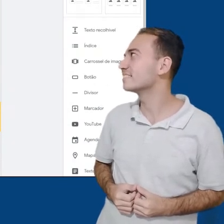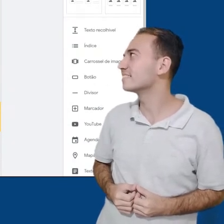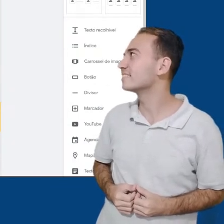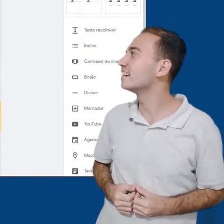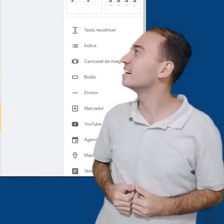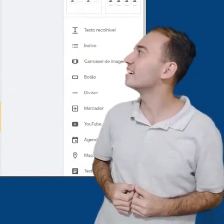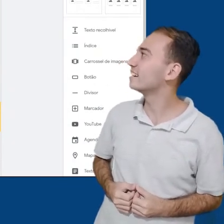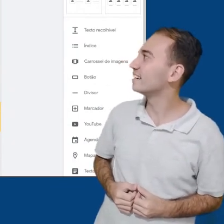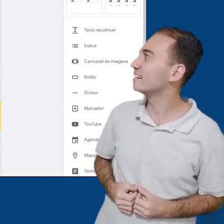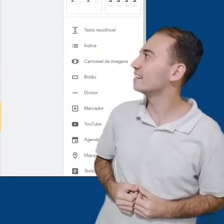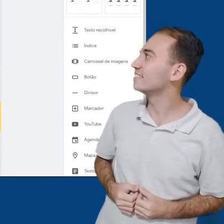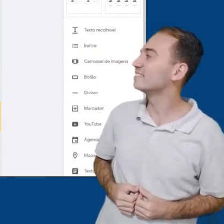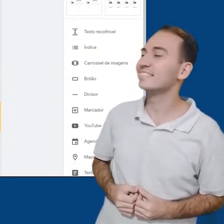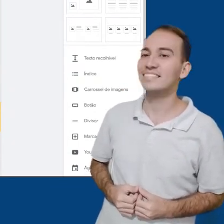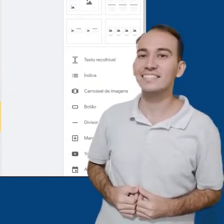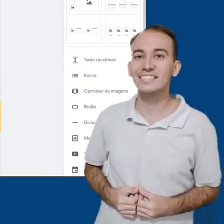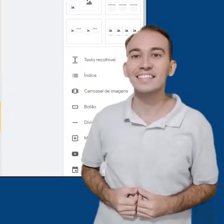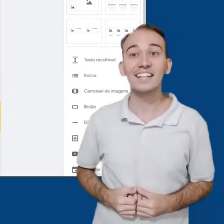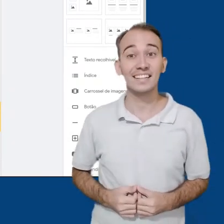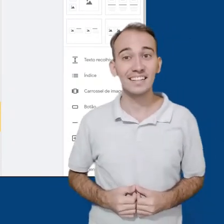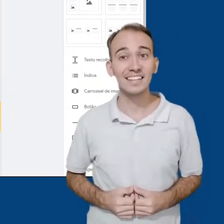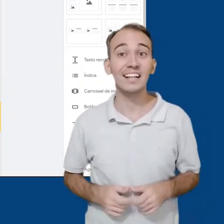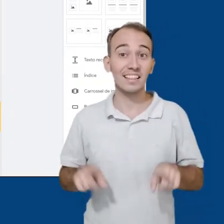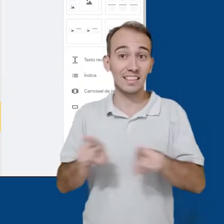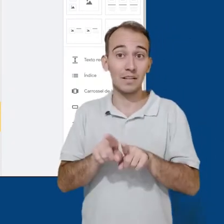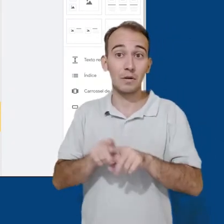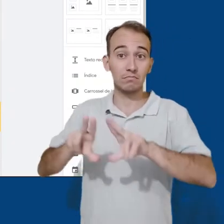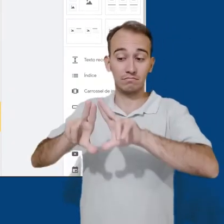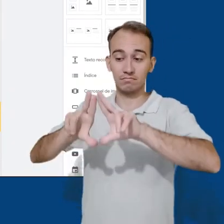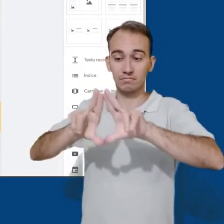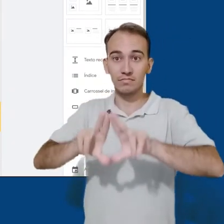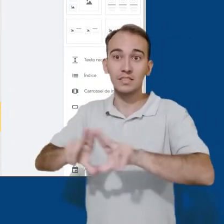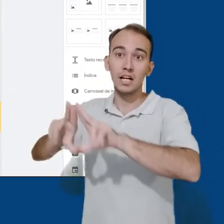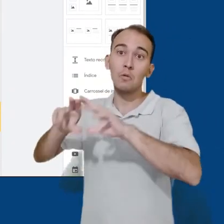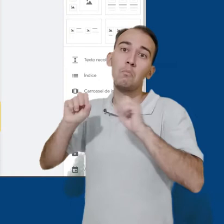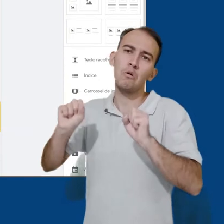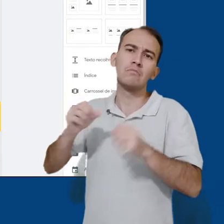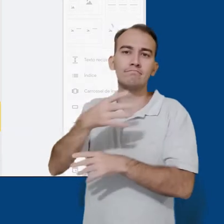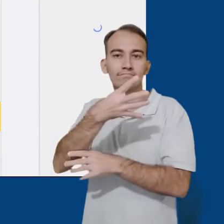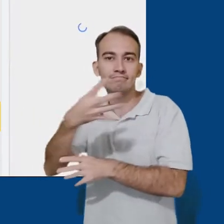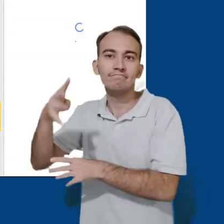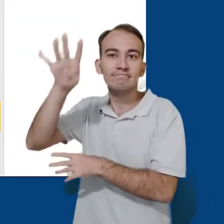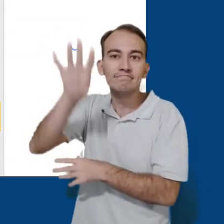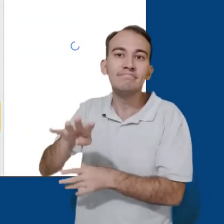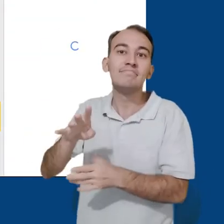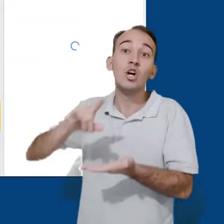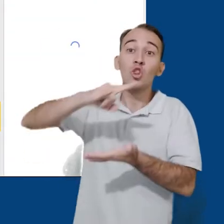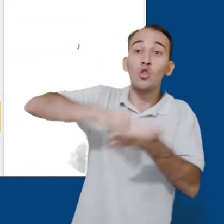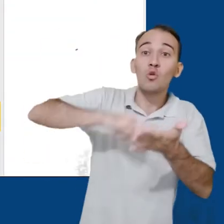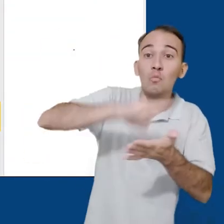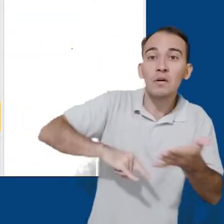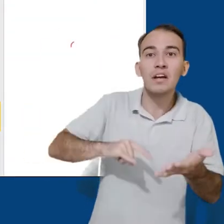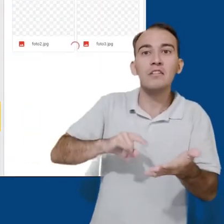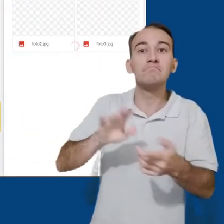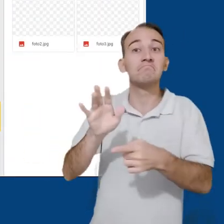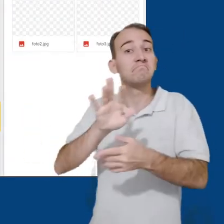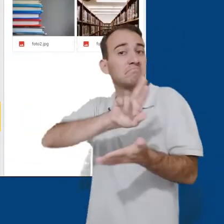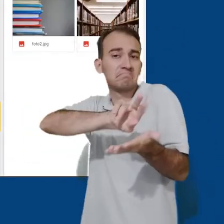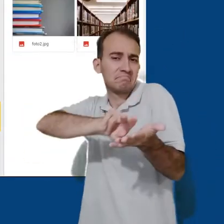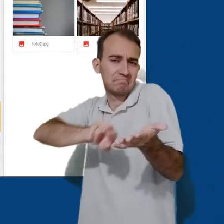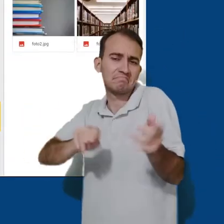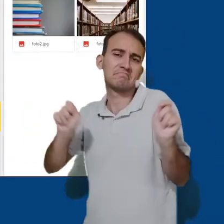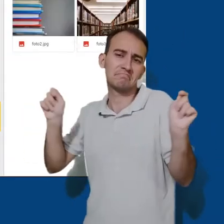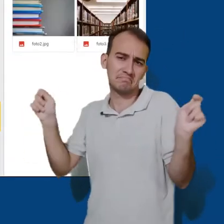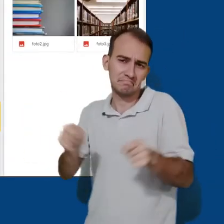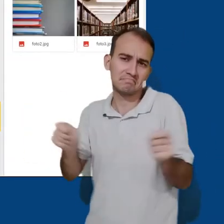Na seleção Drive, você pode compartilhar os elementos gerais da plataforma, como planilhas, documentos e fotos. No